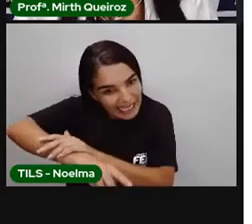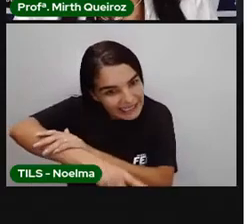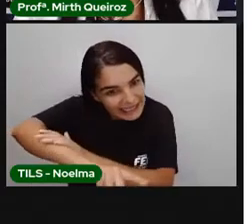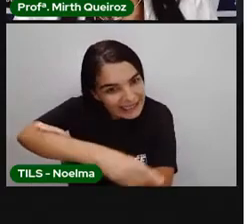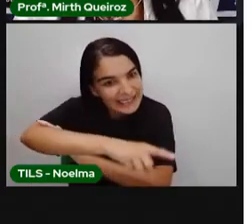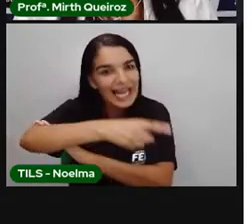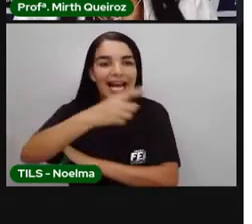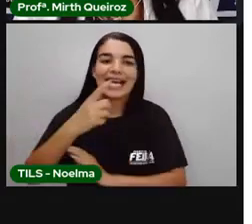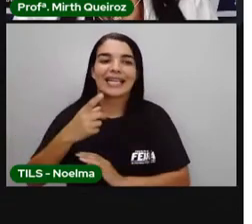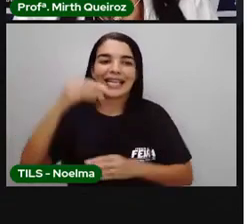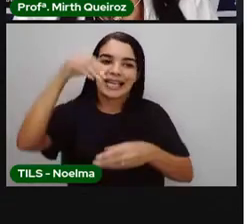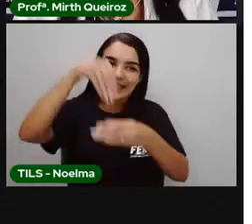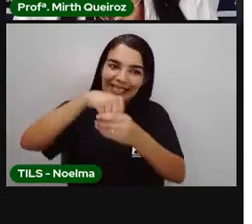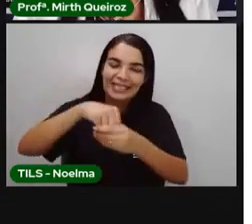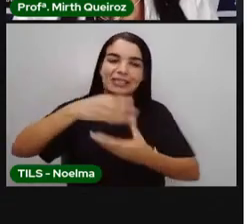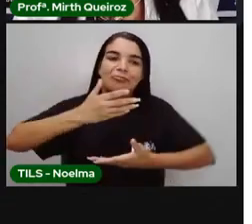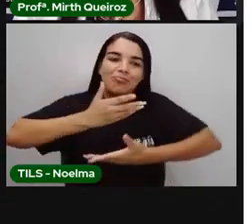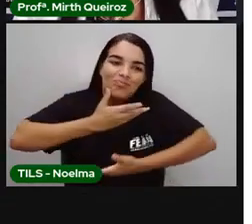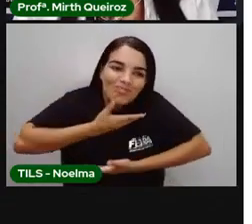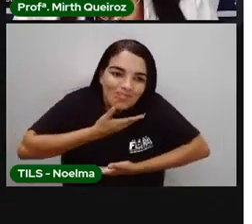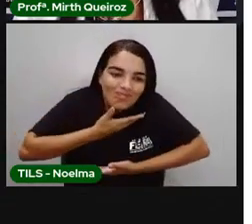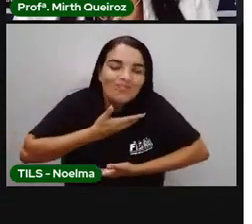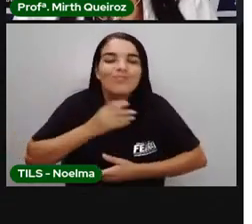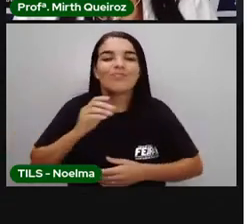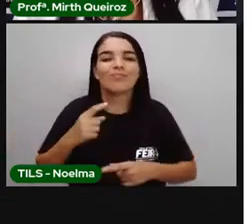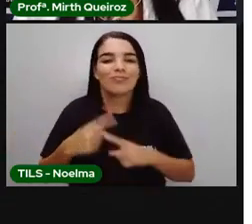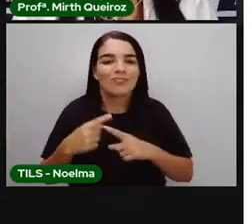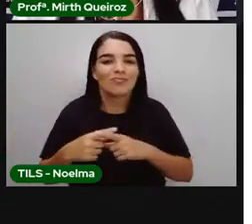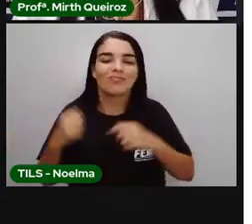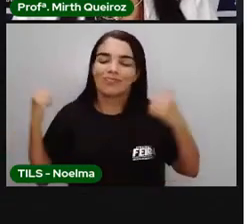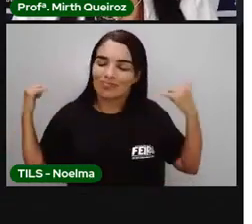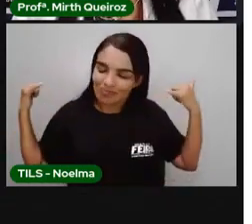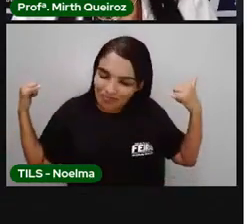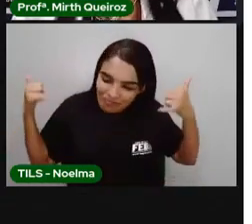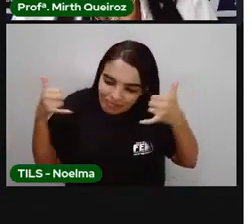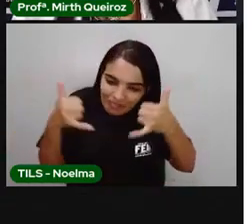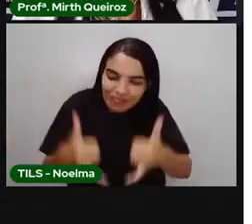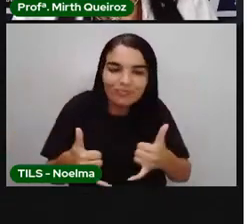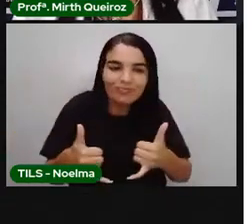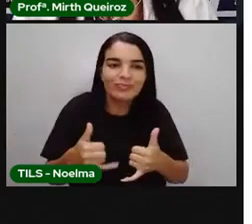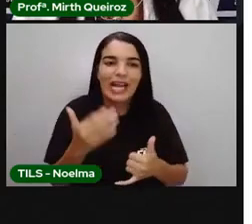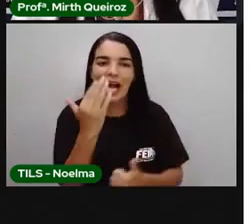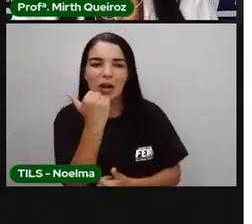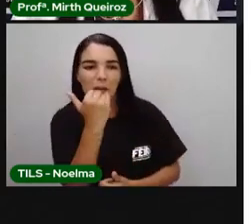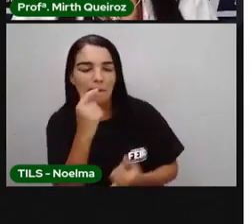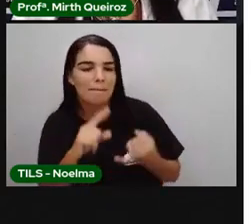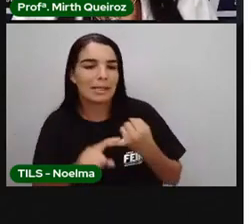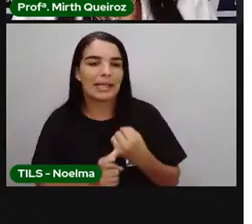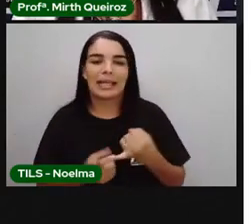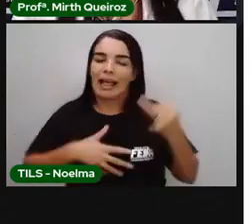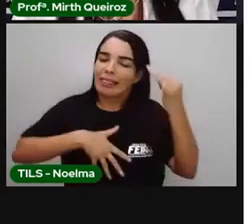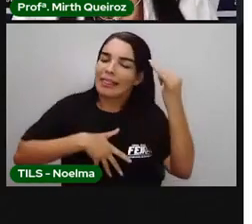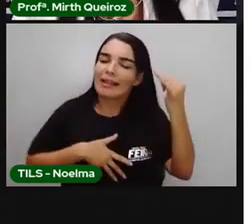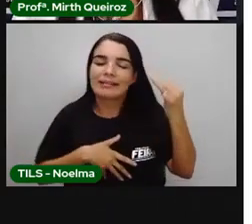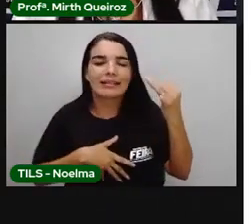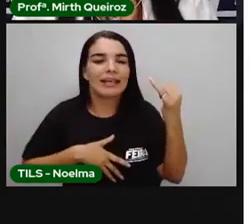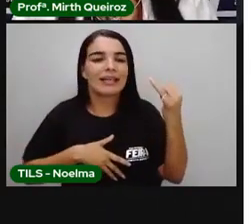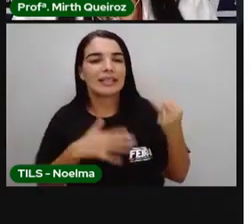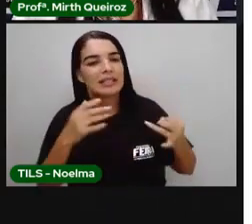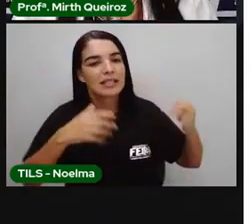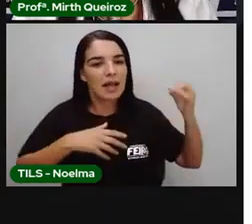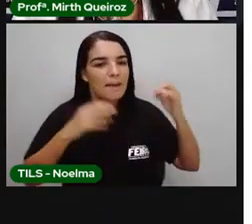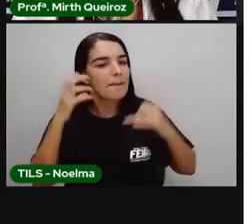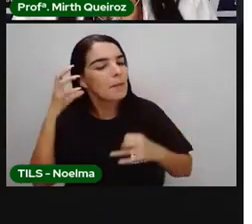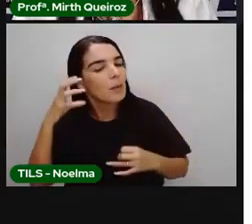cultura afro-brasileira, onde eles influenciaram na nossa culinária, nas danças, nas